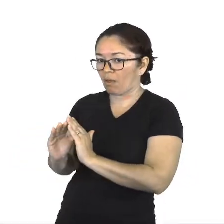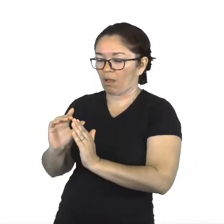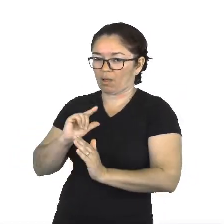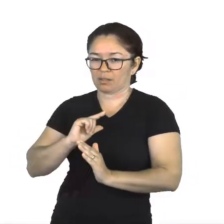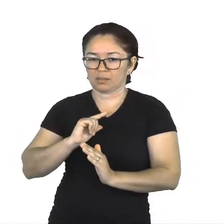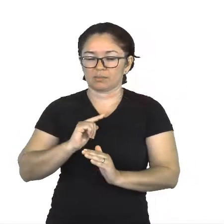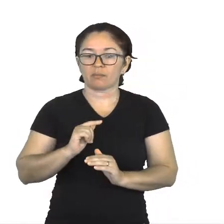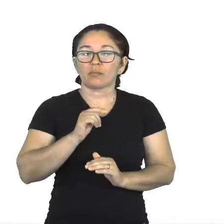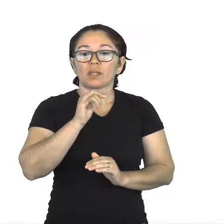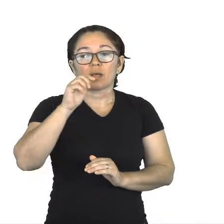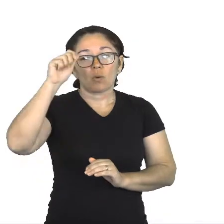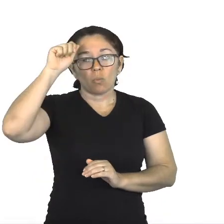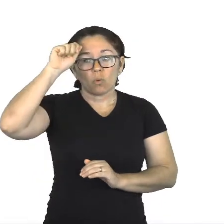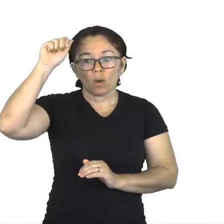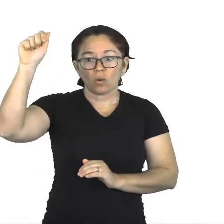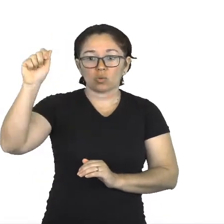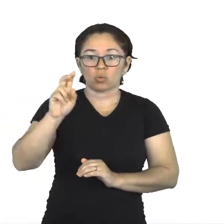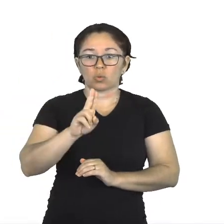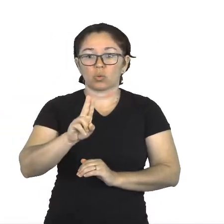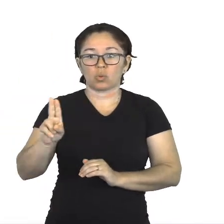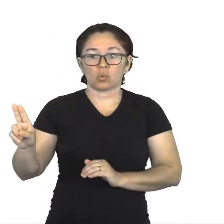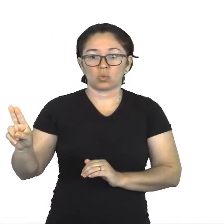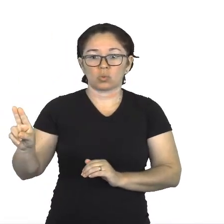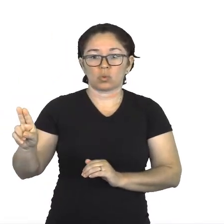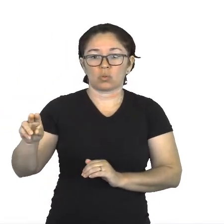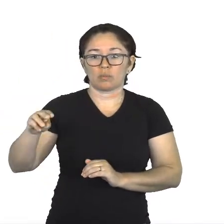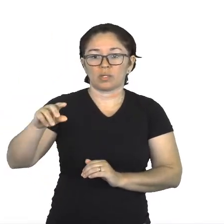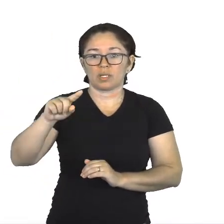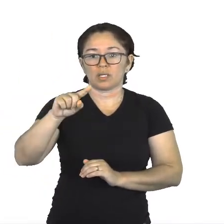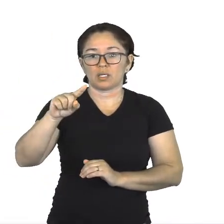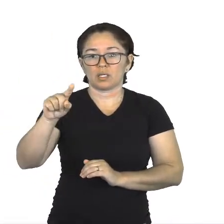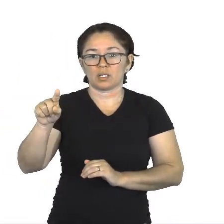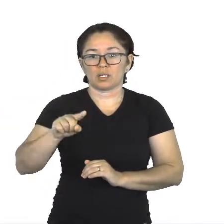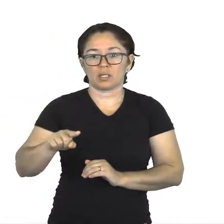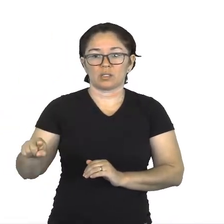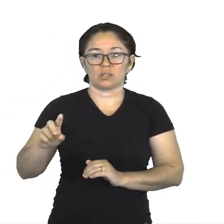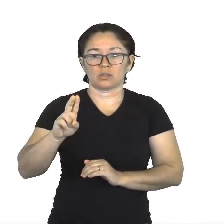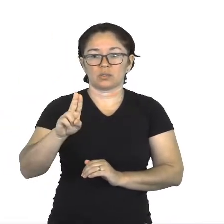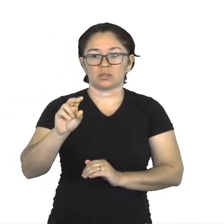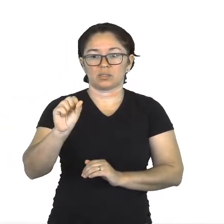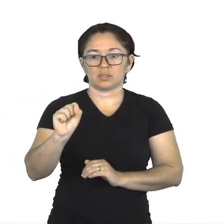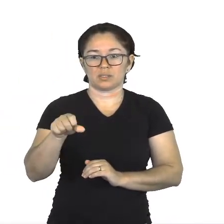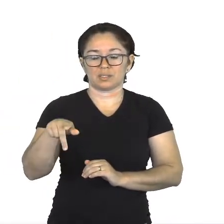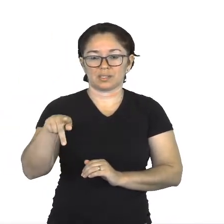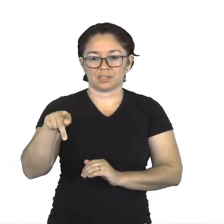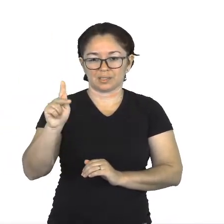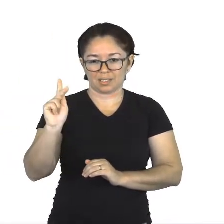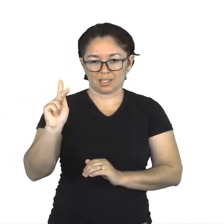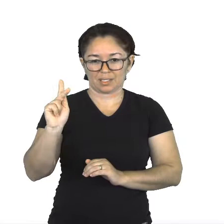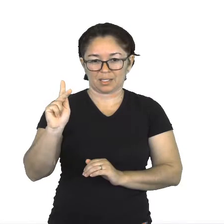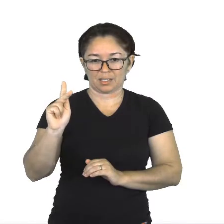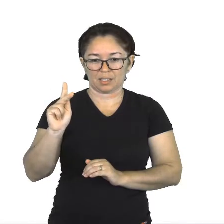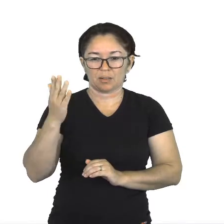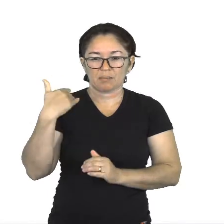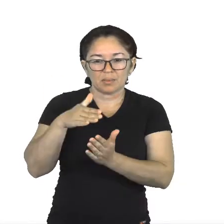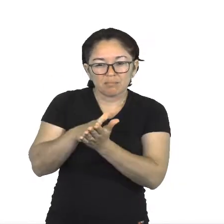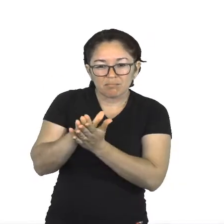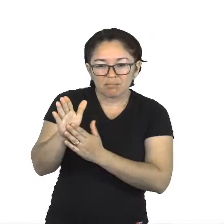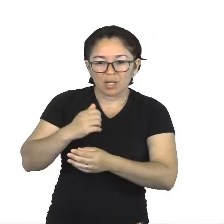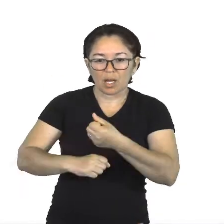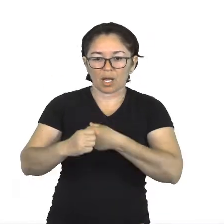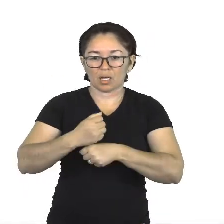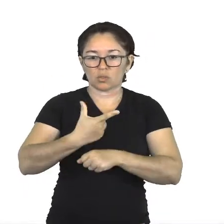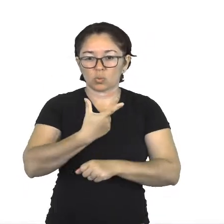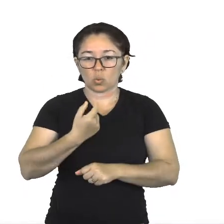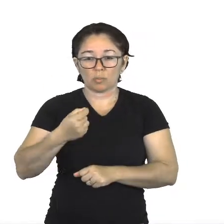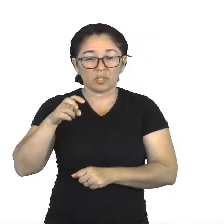Susack. Lançado em 2005, o livro ficou nas listas dos mais vendidos do mundo